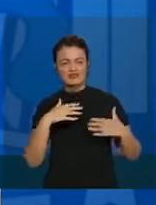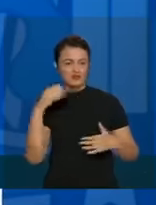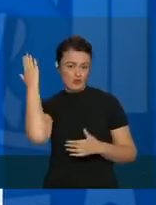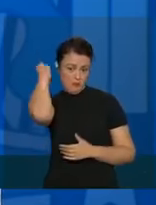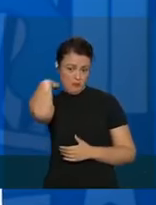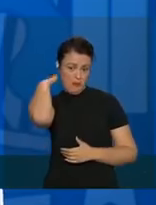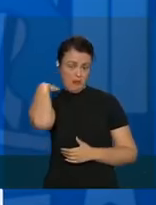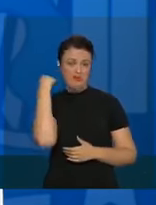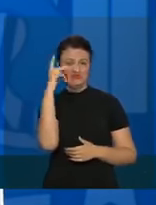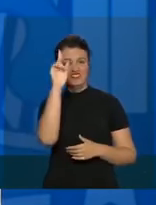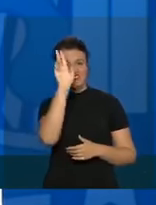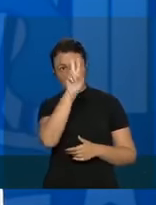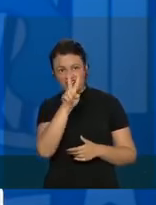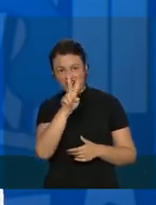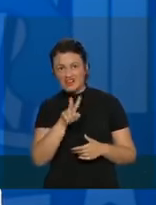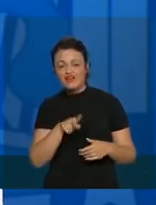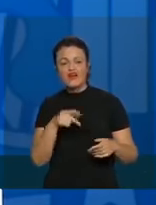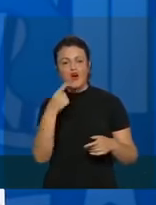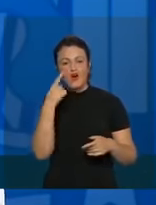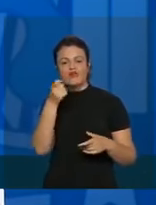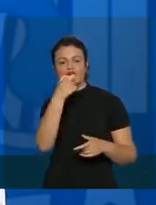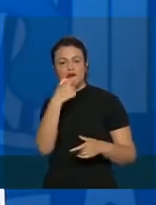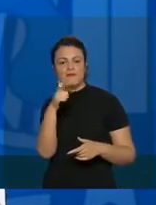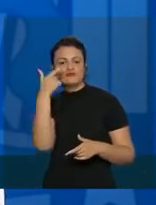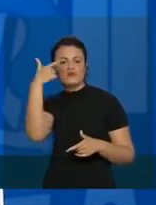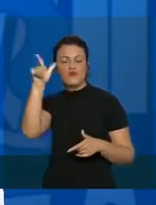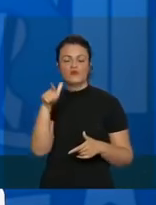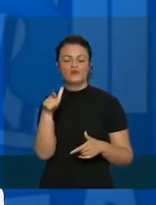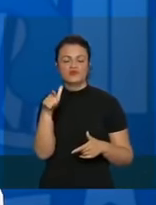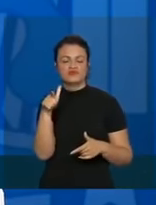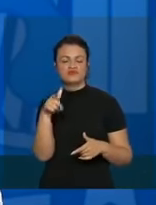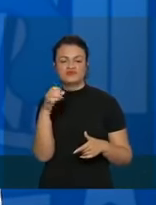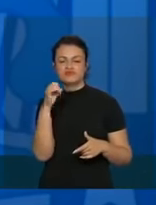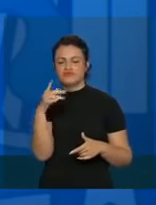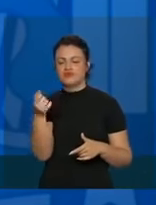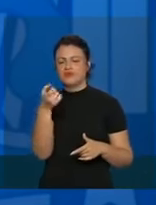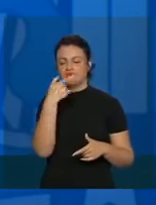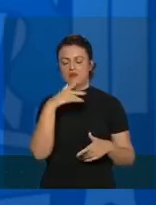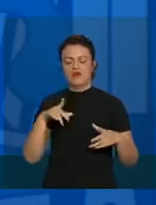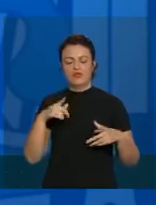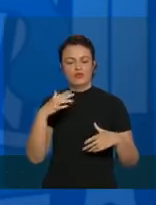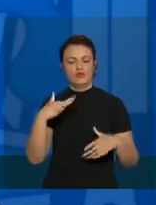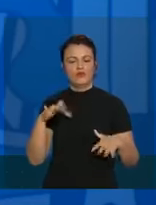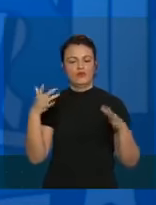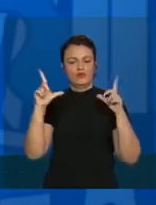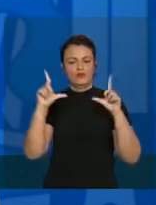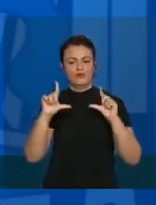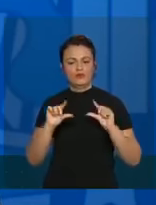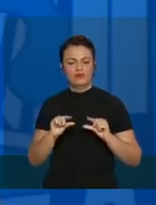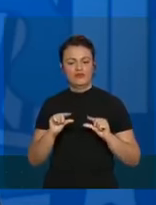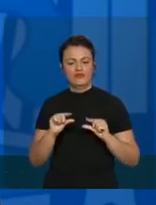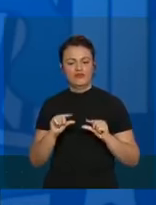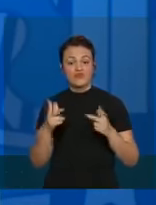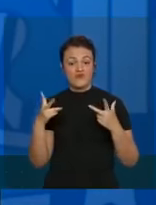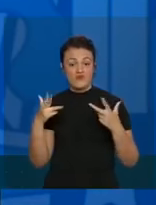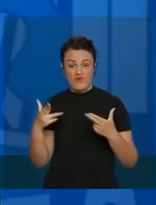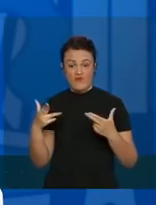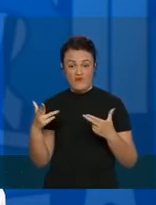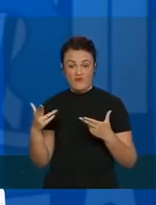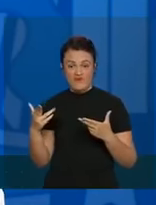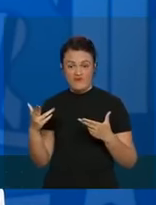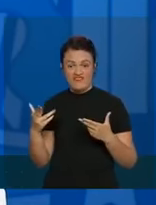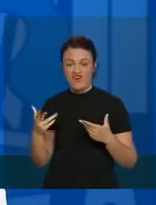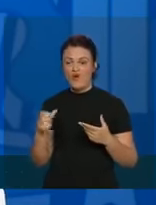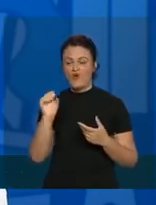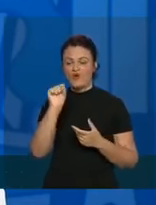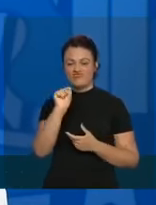não tomou nenhum outro remédio que não seja um antitérmico e um analgésico. igual ele, 85